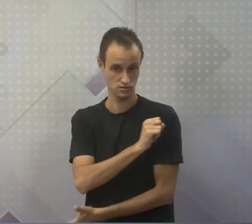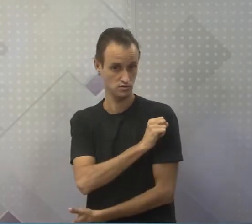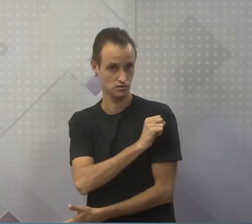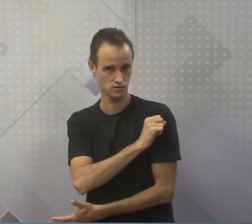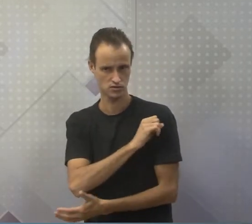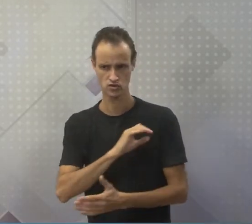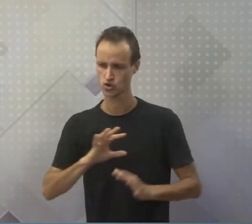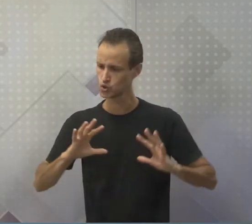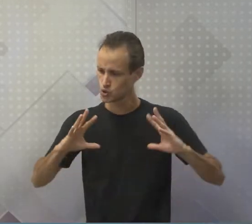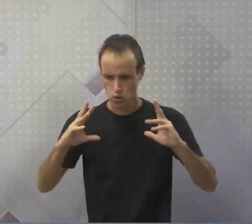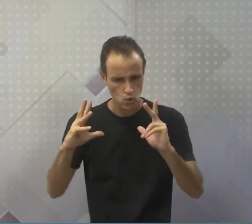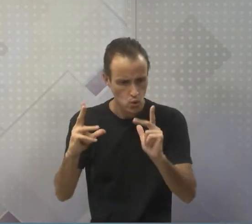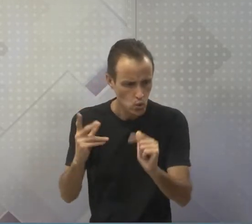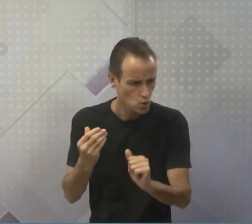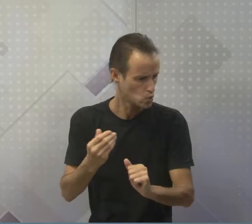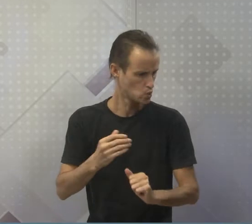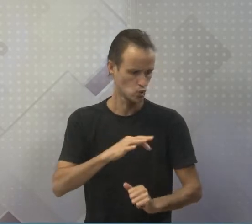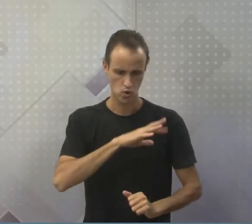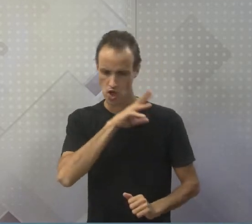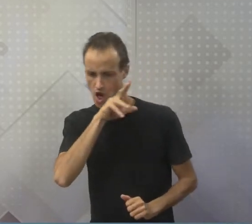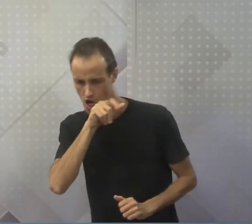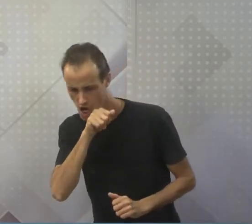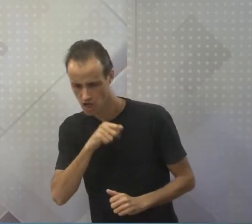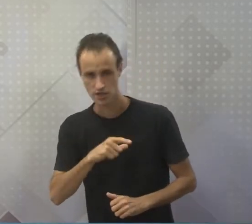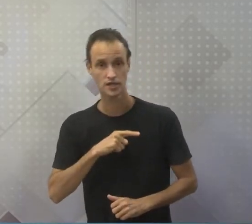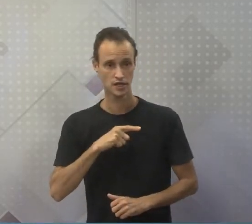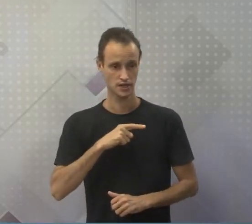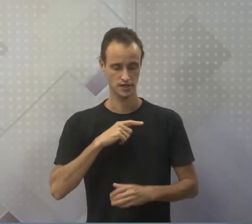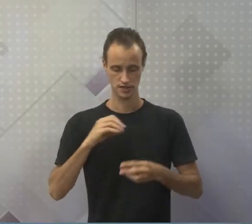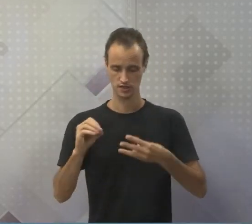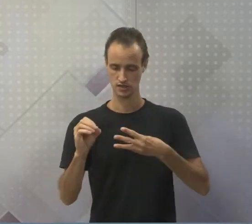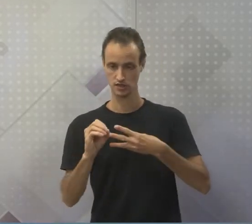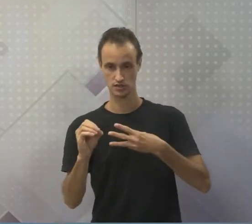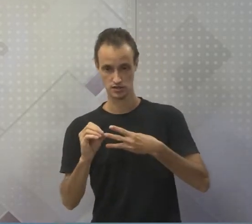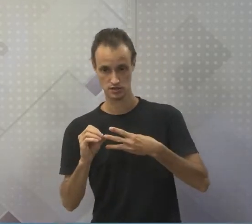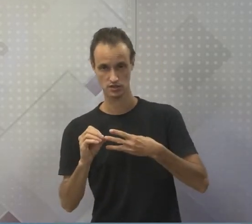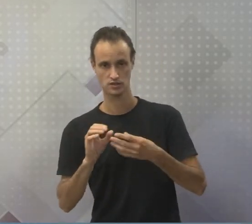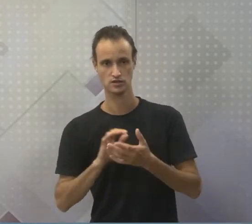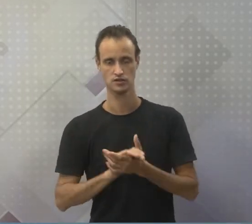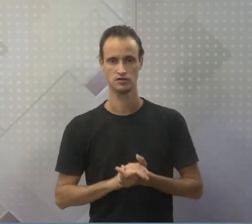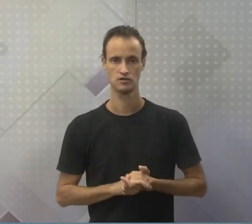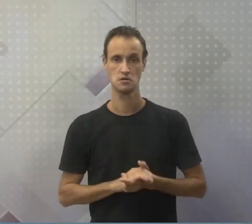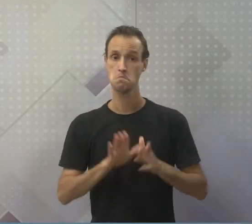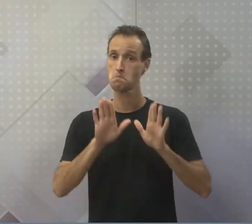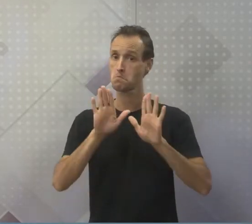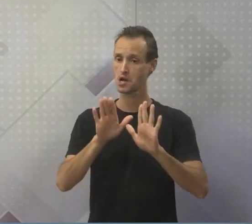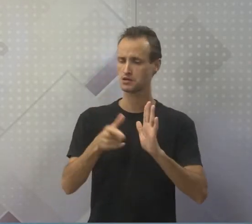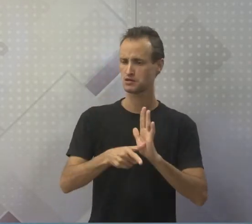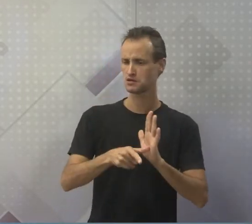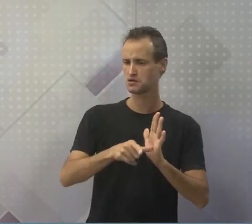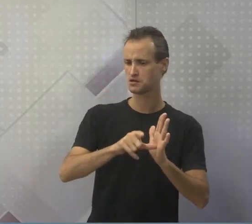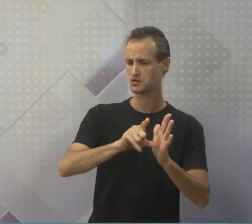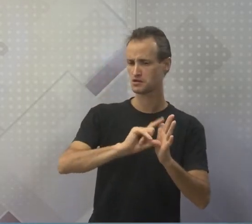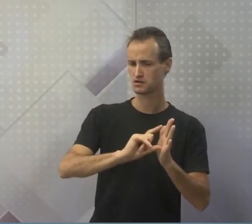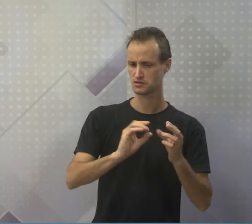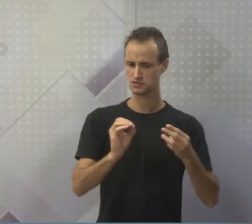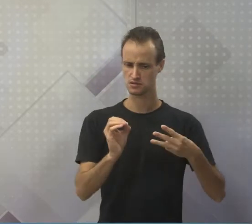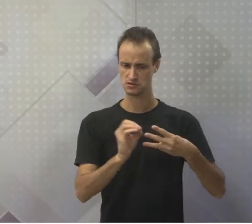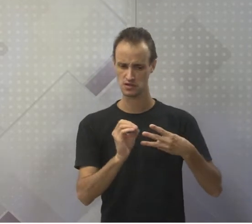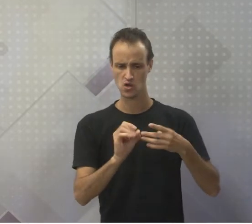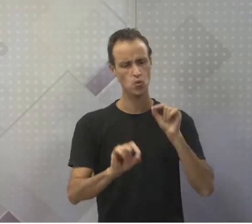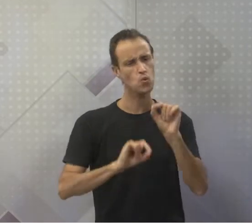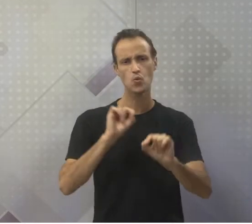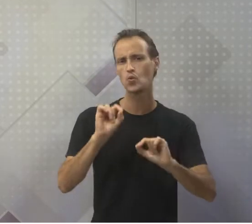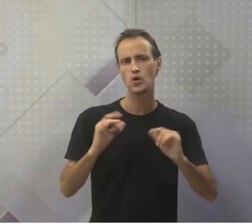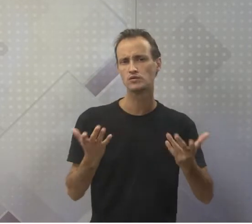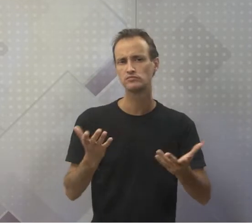Todo ser vivo é formado por célula. Isso é uma abordagem. Mas e antes dessa célula? Vêm muitas outras coisas.